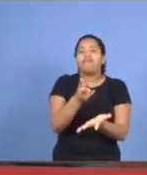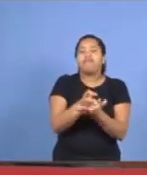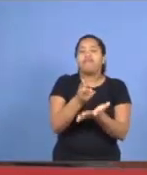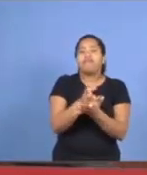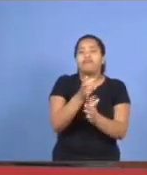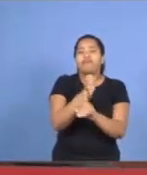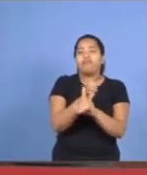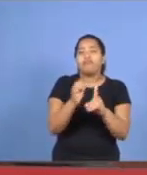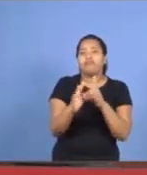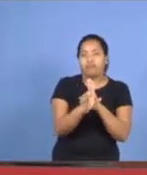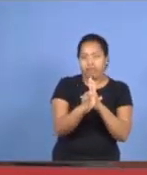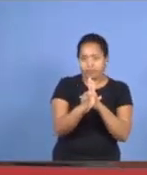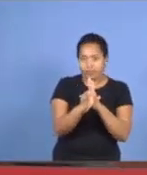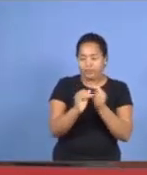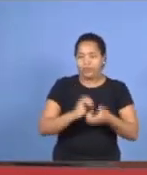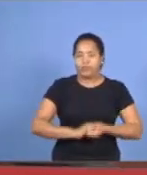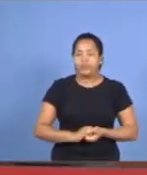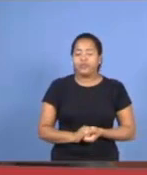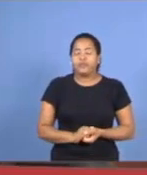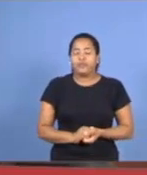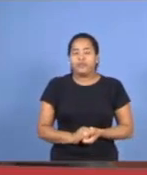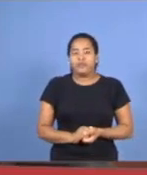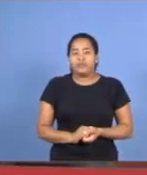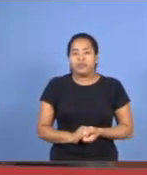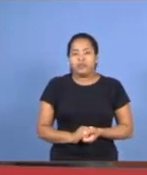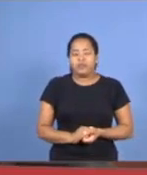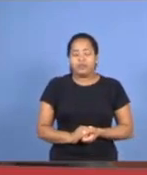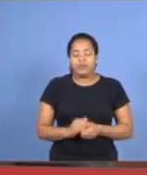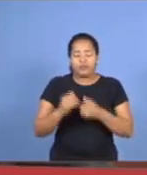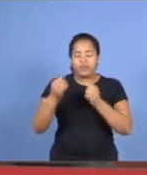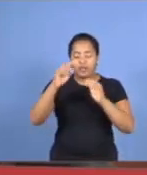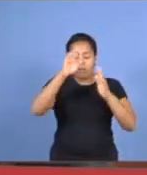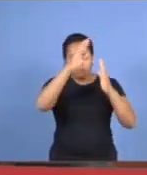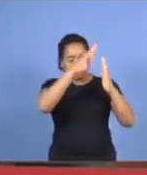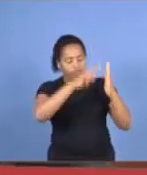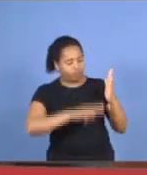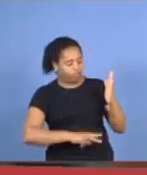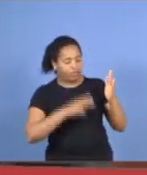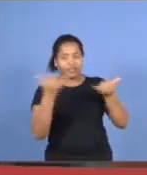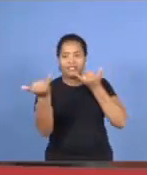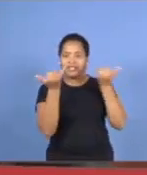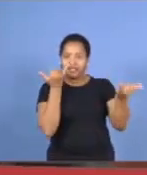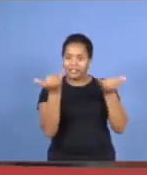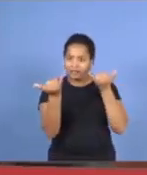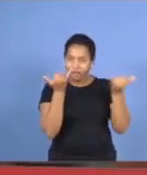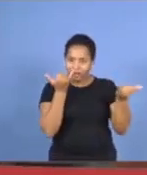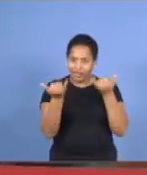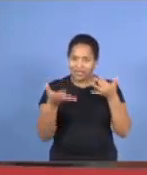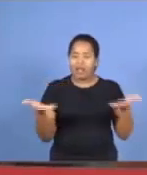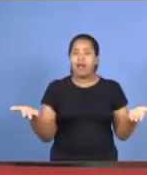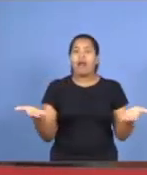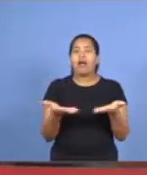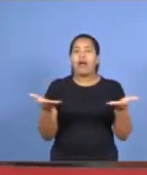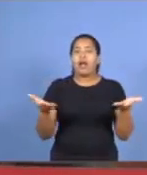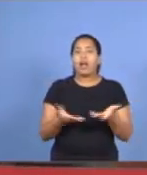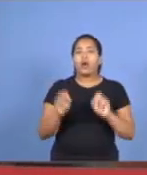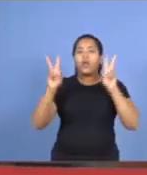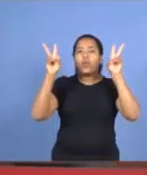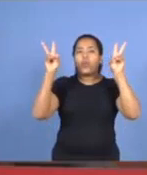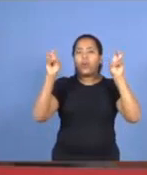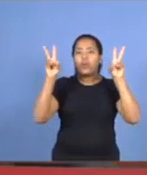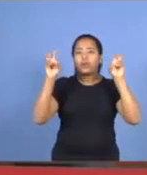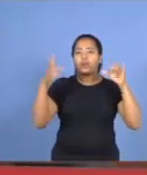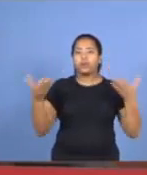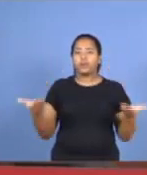Bíblica Dominical. Irmãos, com essas informações, nós iremos então passar para o nosso assunto de hoje,